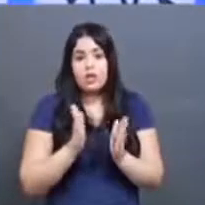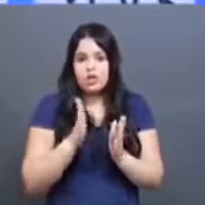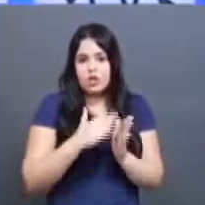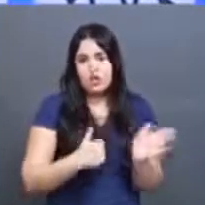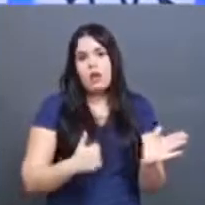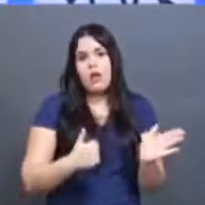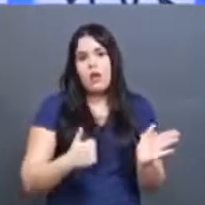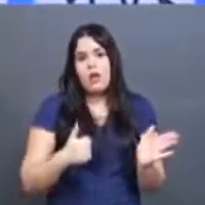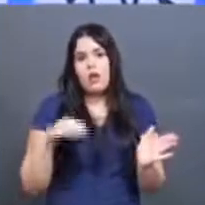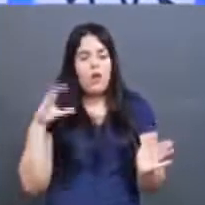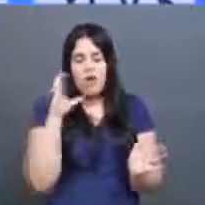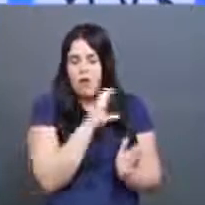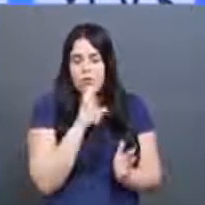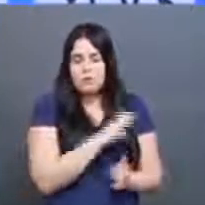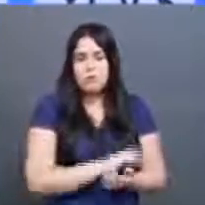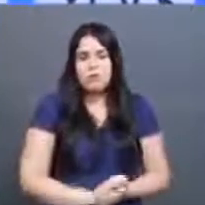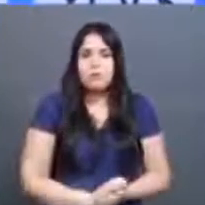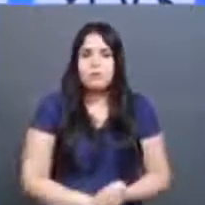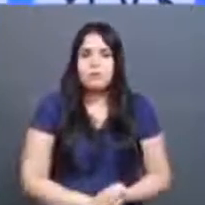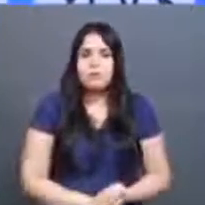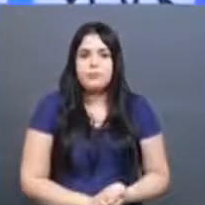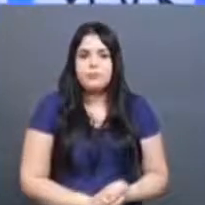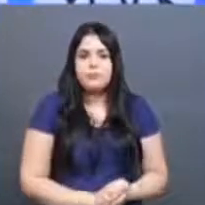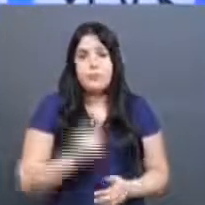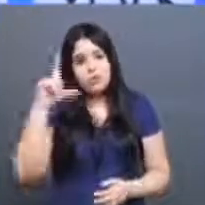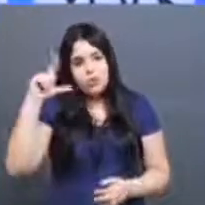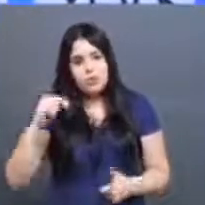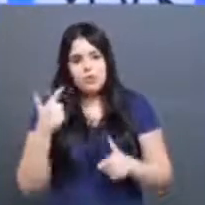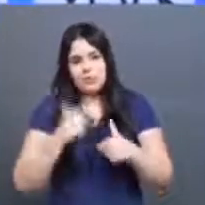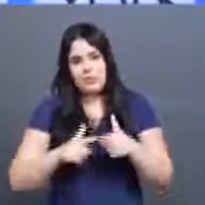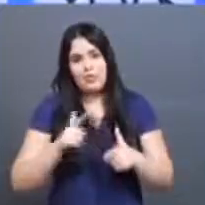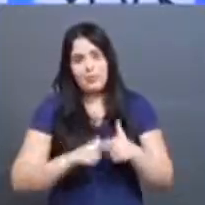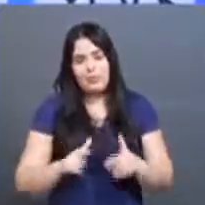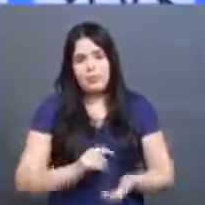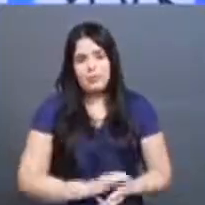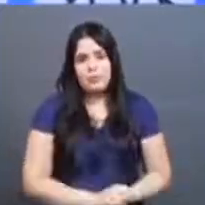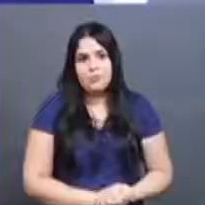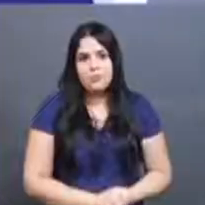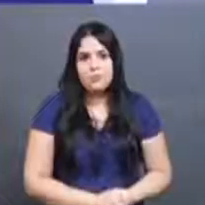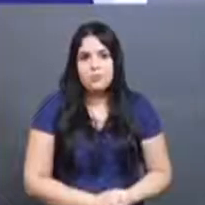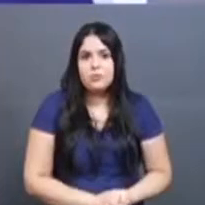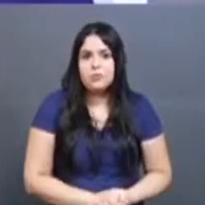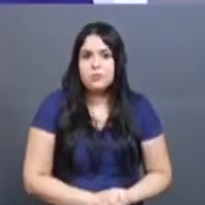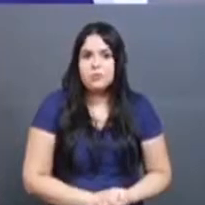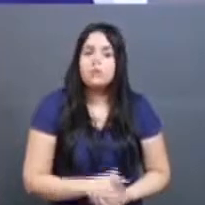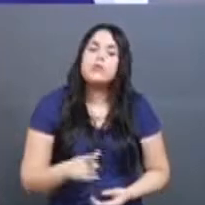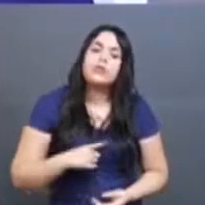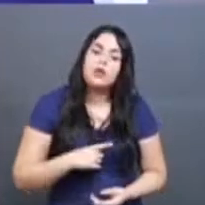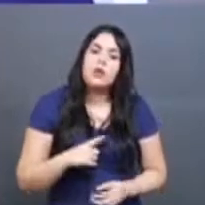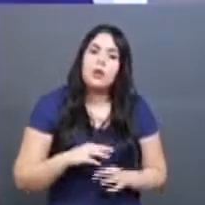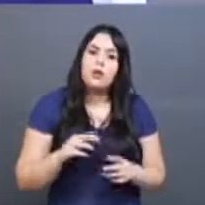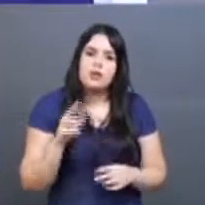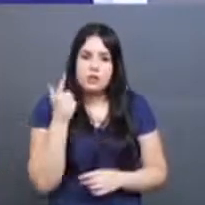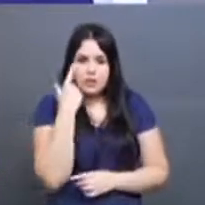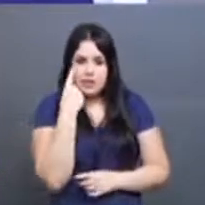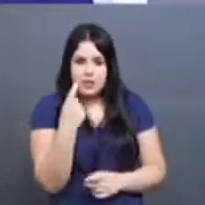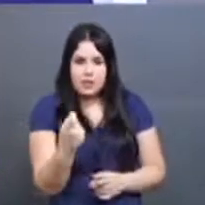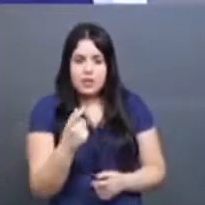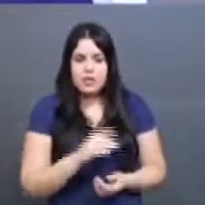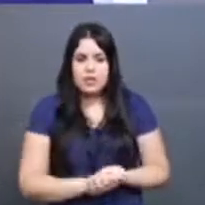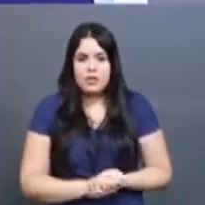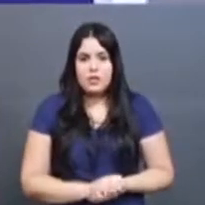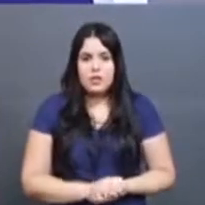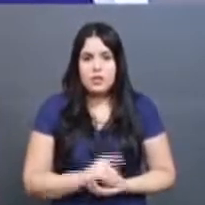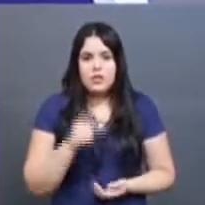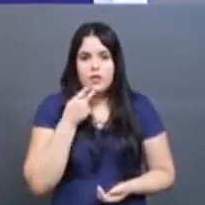imediata para que cause menos danos do que já tenha sido causado. Tem uma coisa interessante aí, que a Aline falou, e